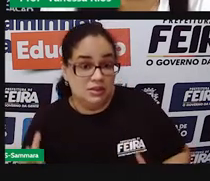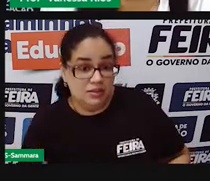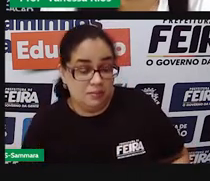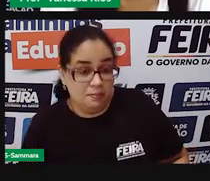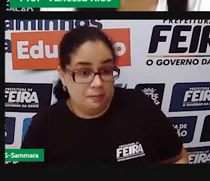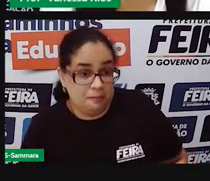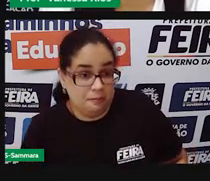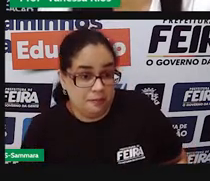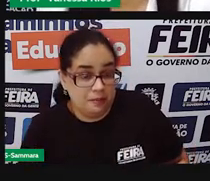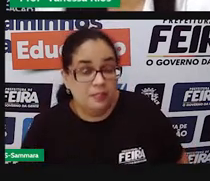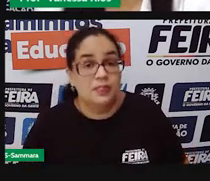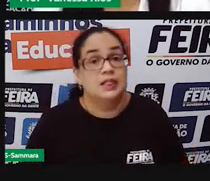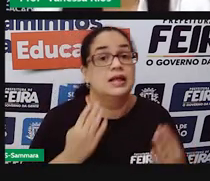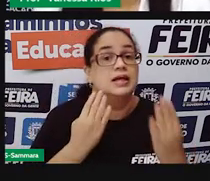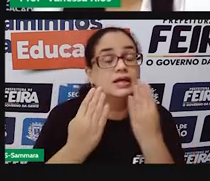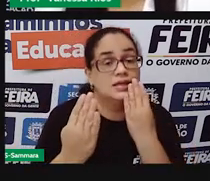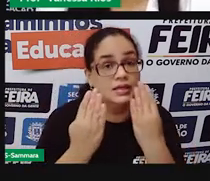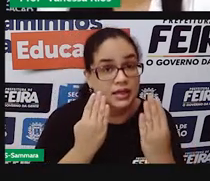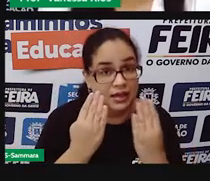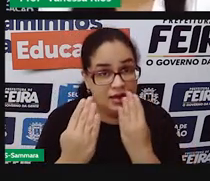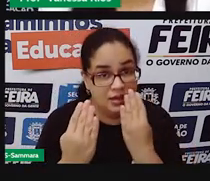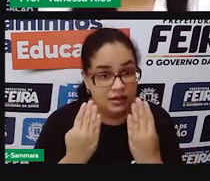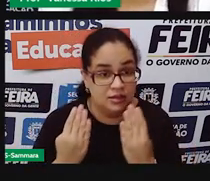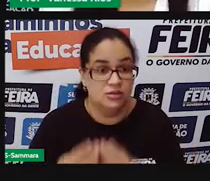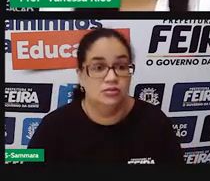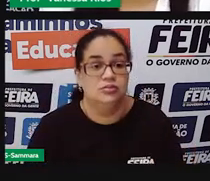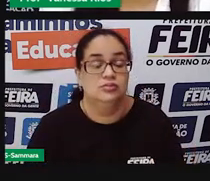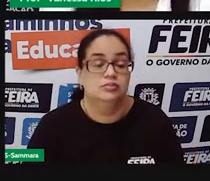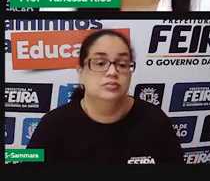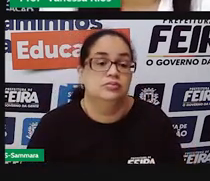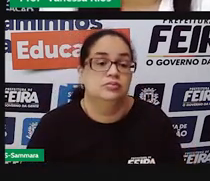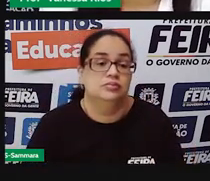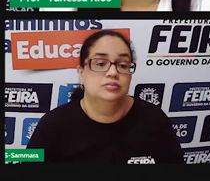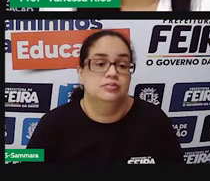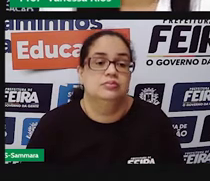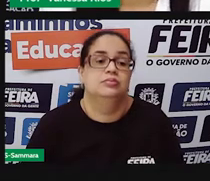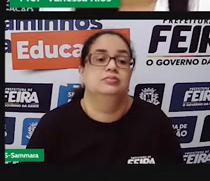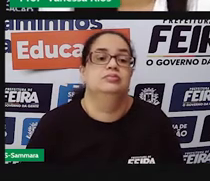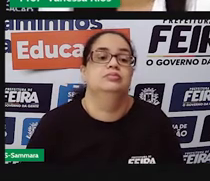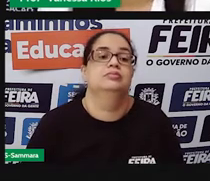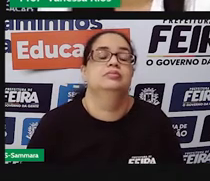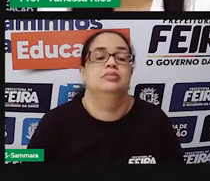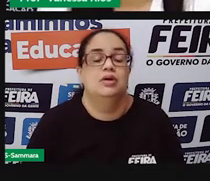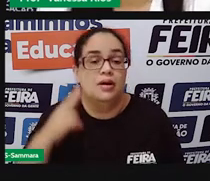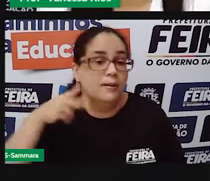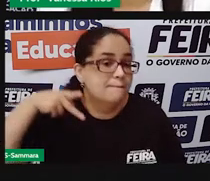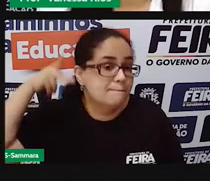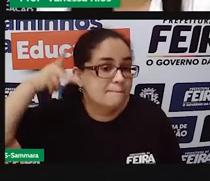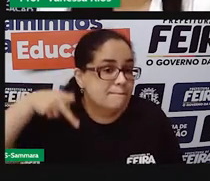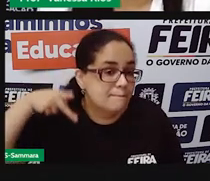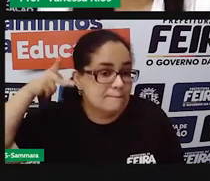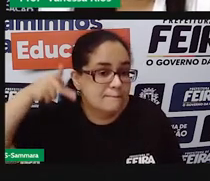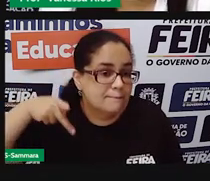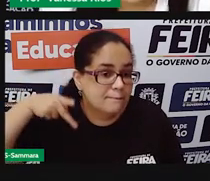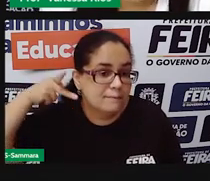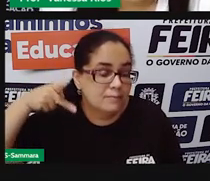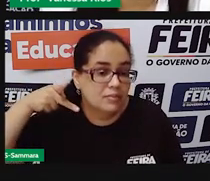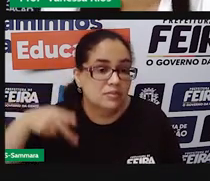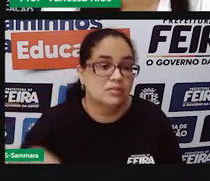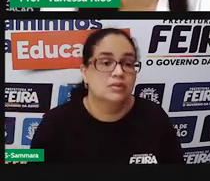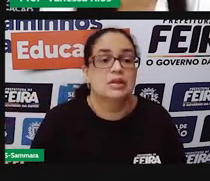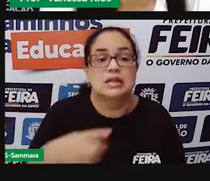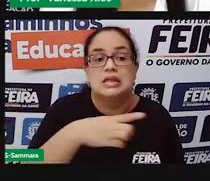humanos têm de negociar e se relacionar. Então, política está envolvida